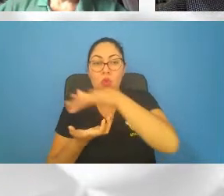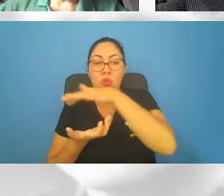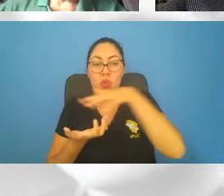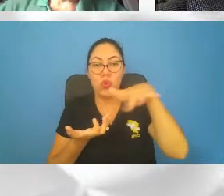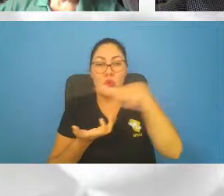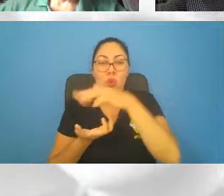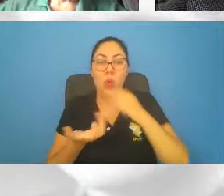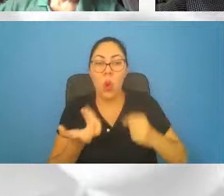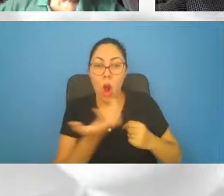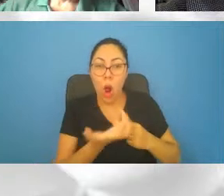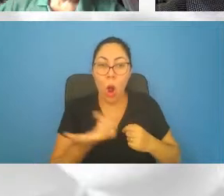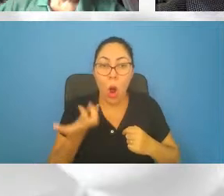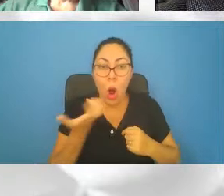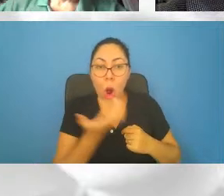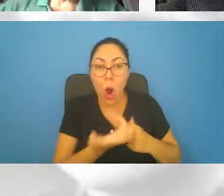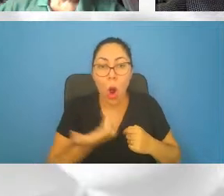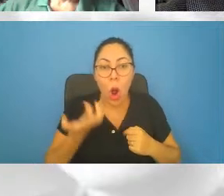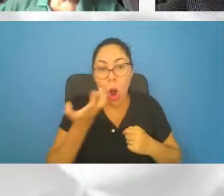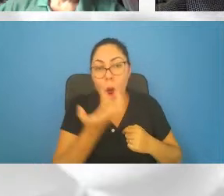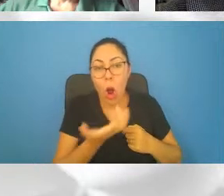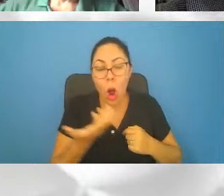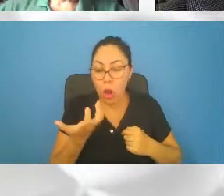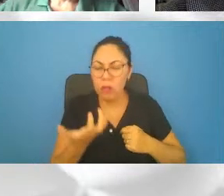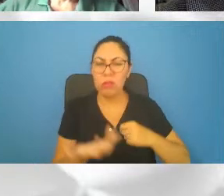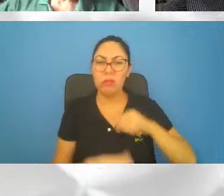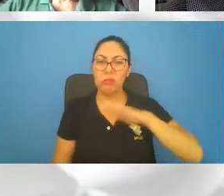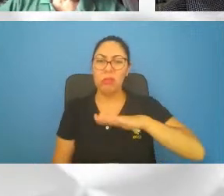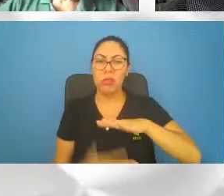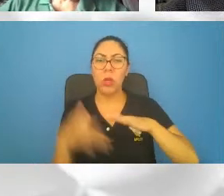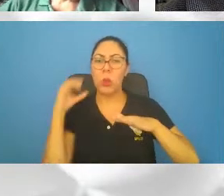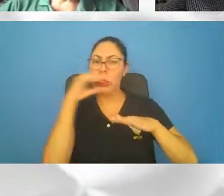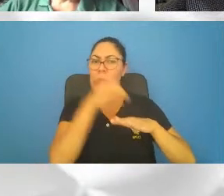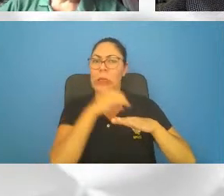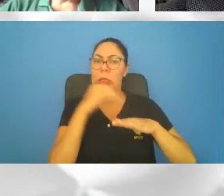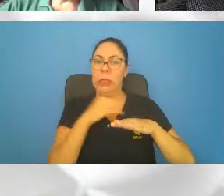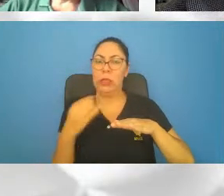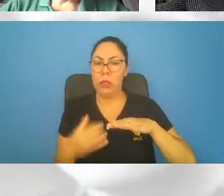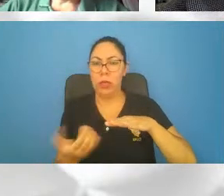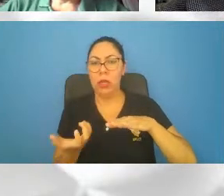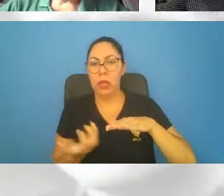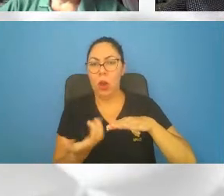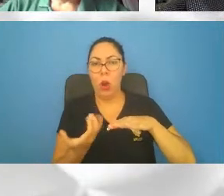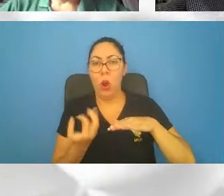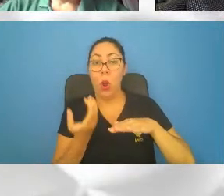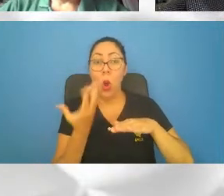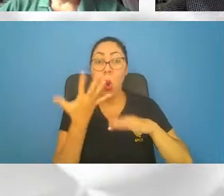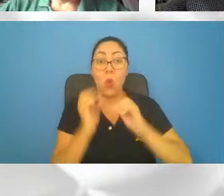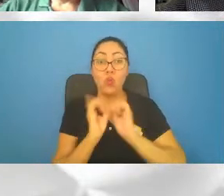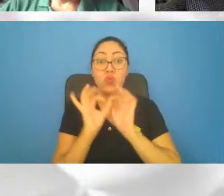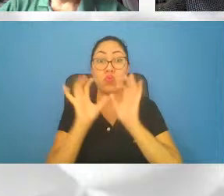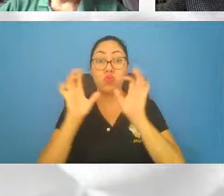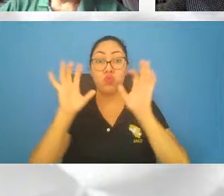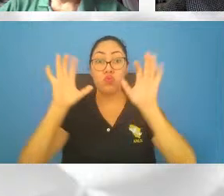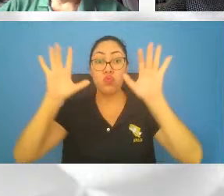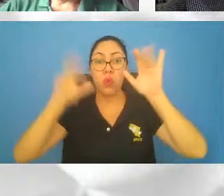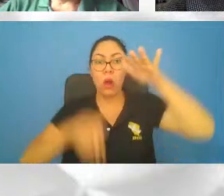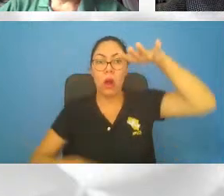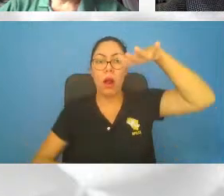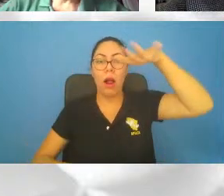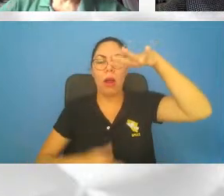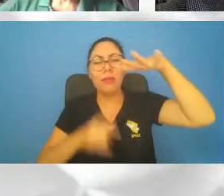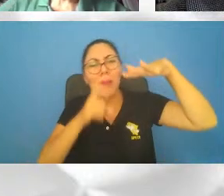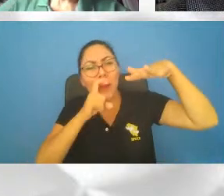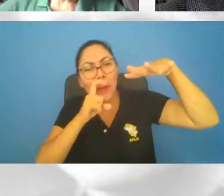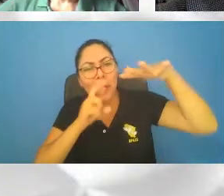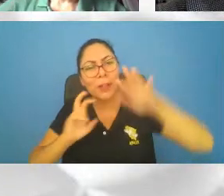pertinho, o vapor está quente. Se você botar a mão ali em cima, o vapor expandiu, ele está mais frio. Assim que acontece